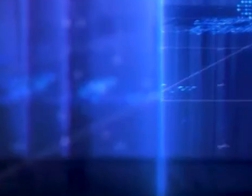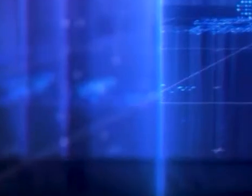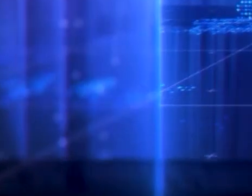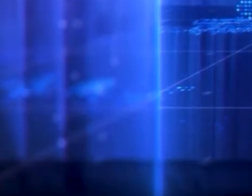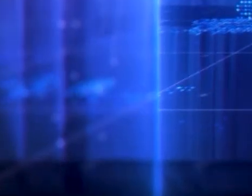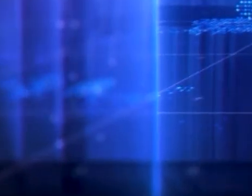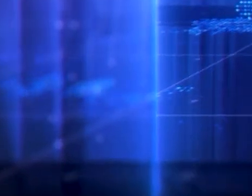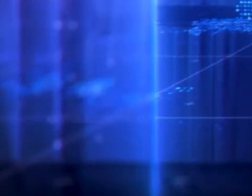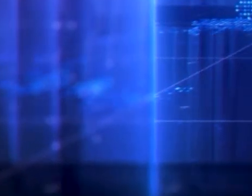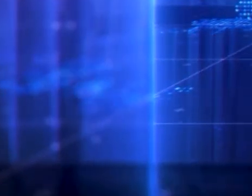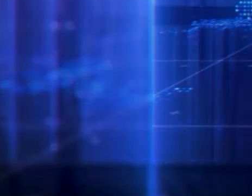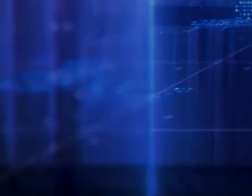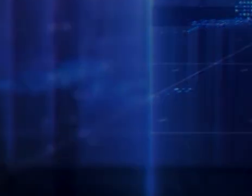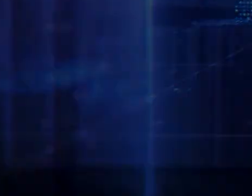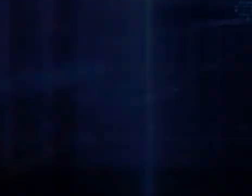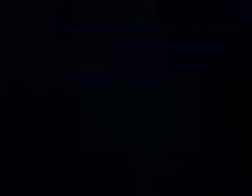We'll right back.